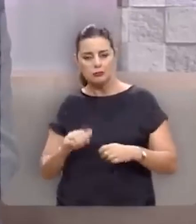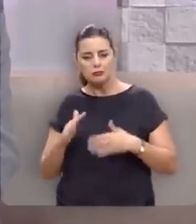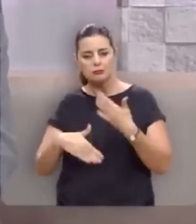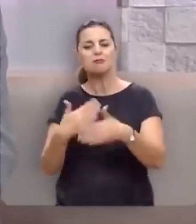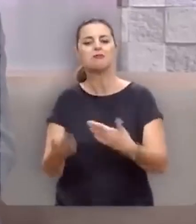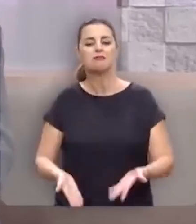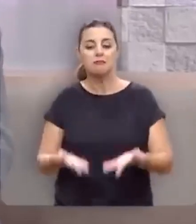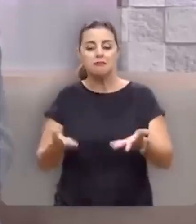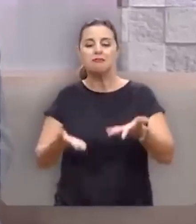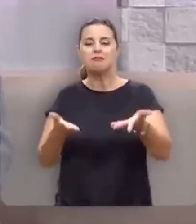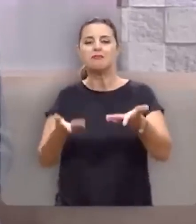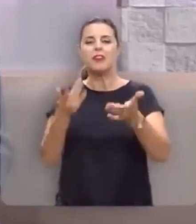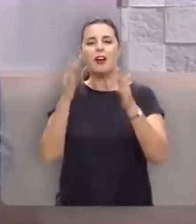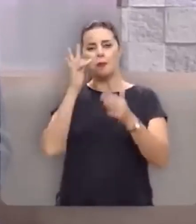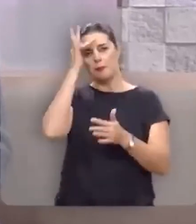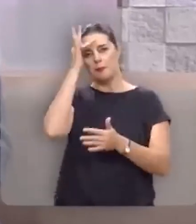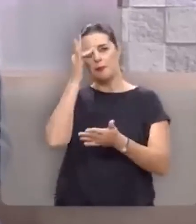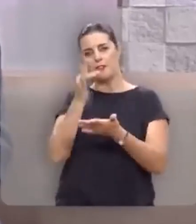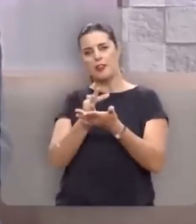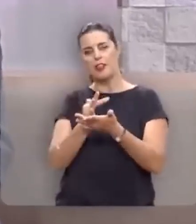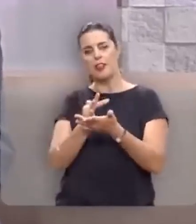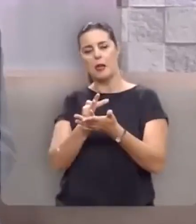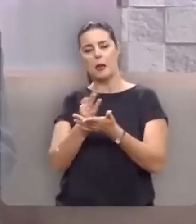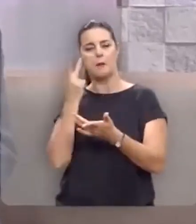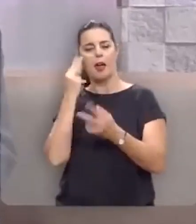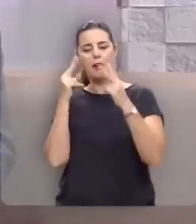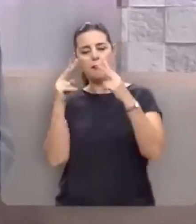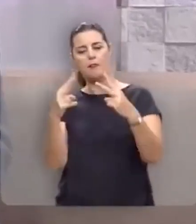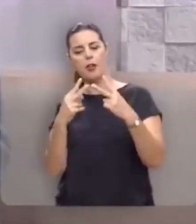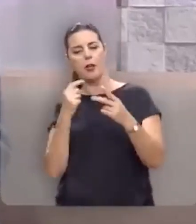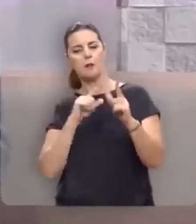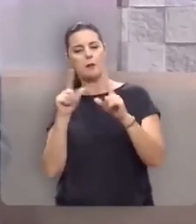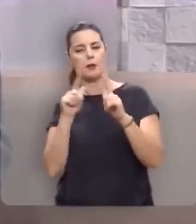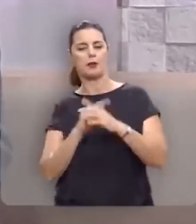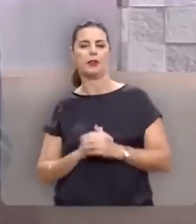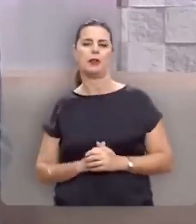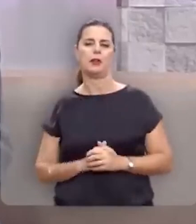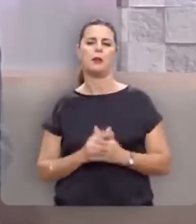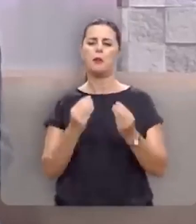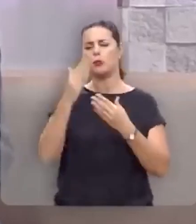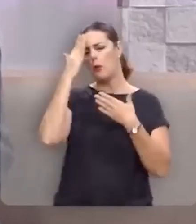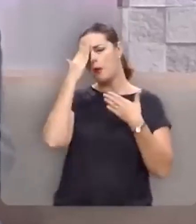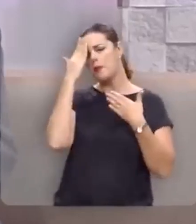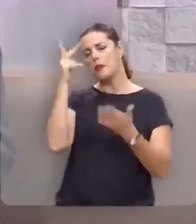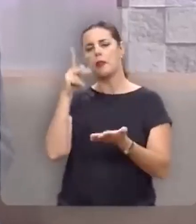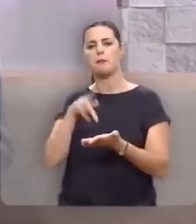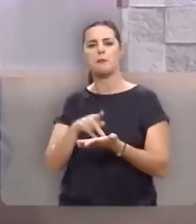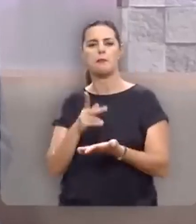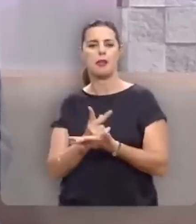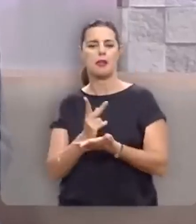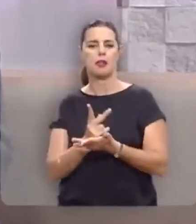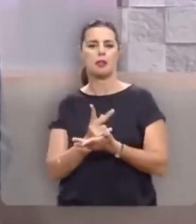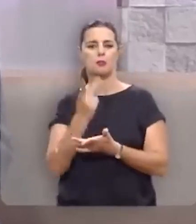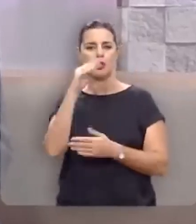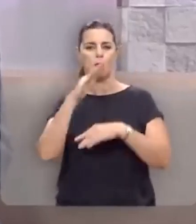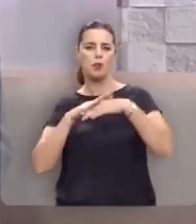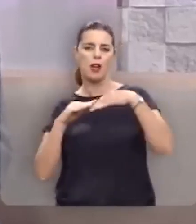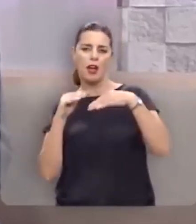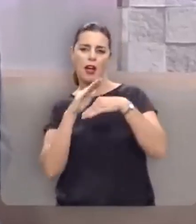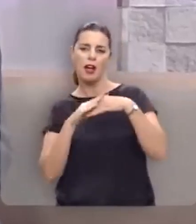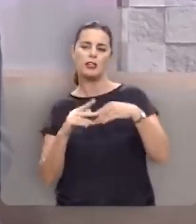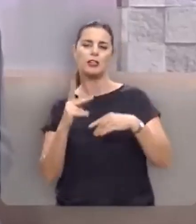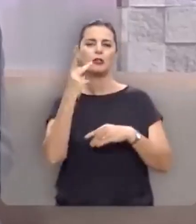incentivado os seus fiéis a assistirem ao programa. Muito obrigado mesmo pelo seu